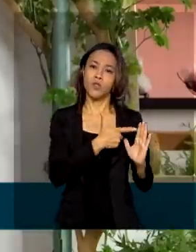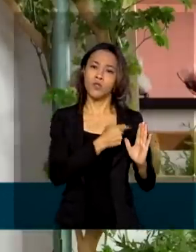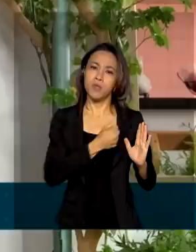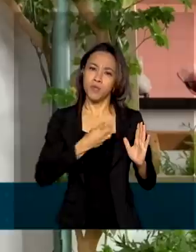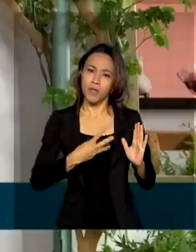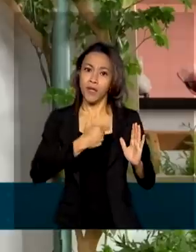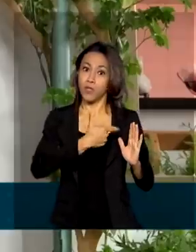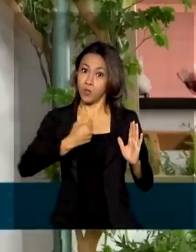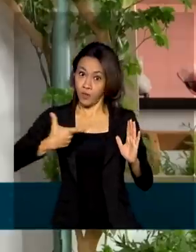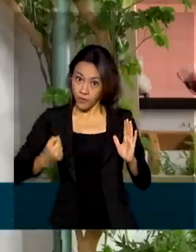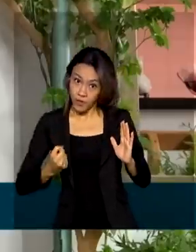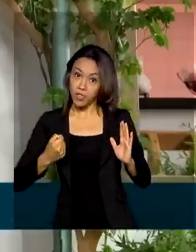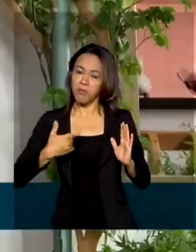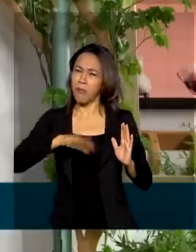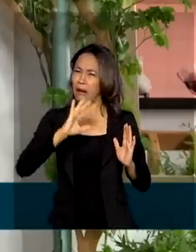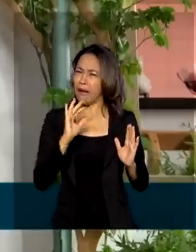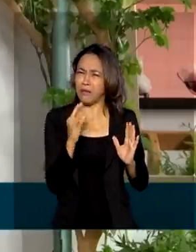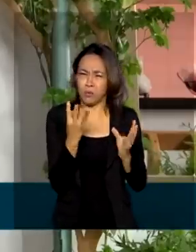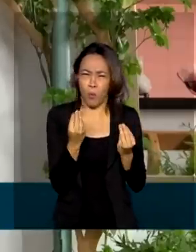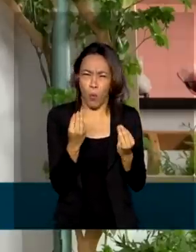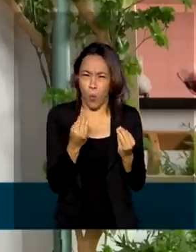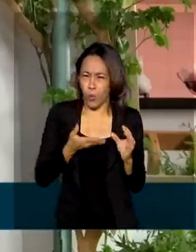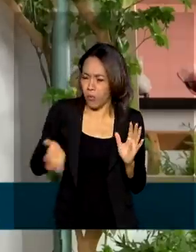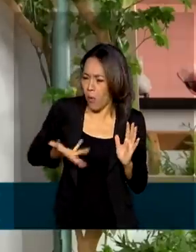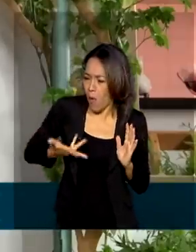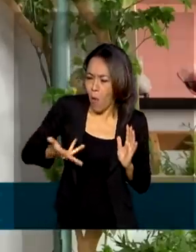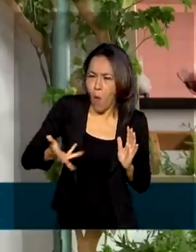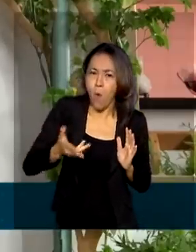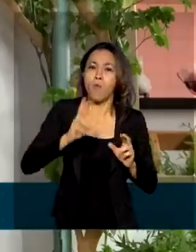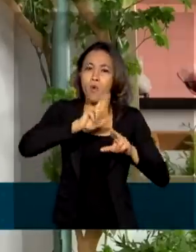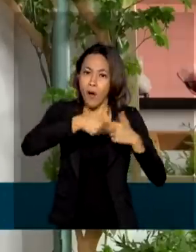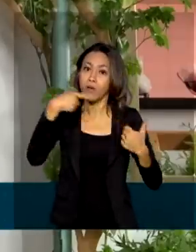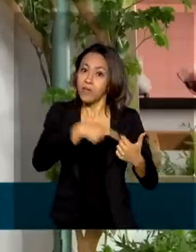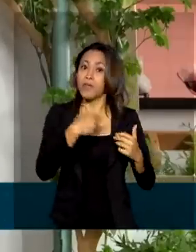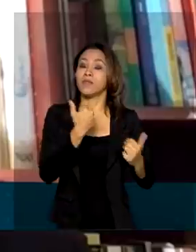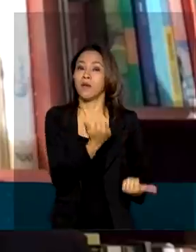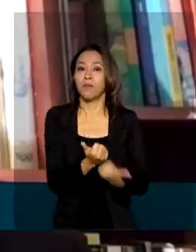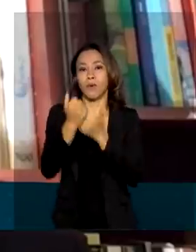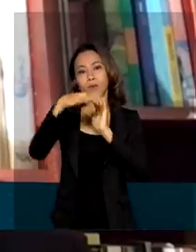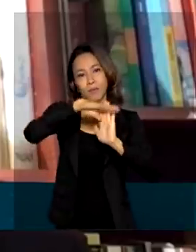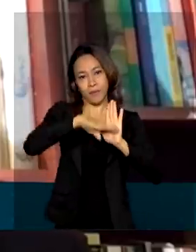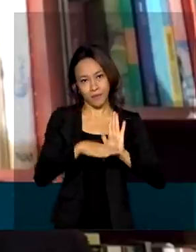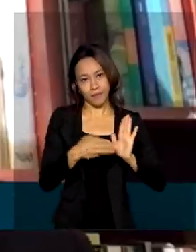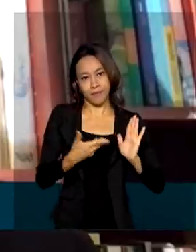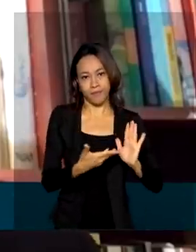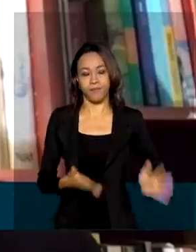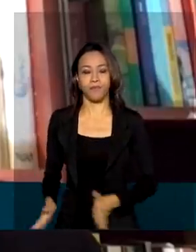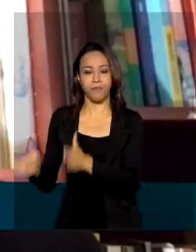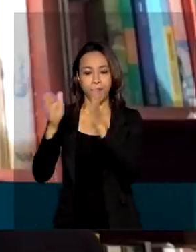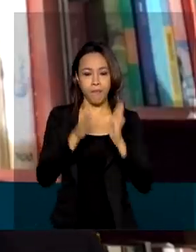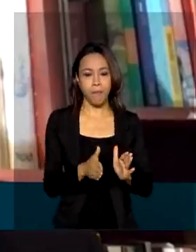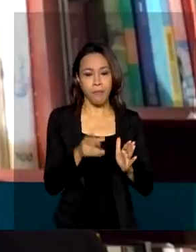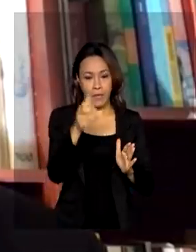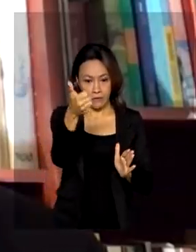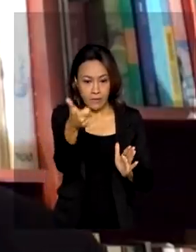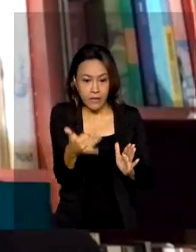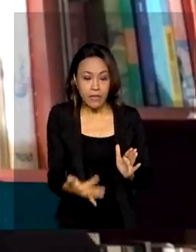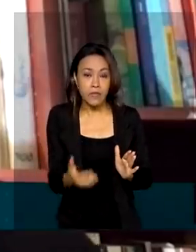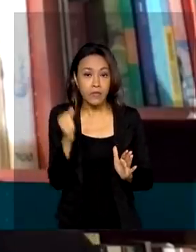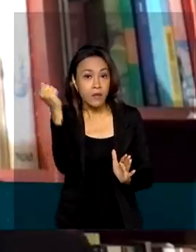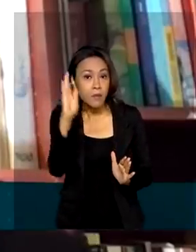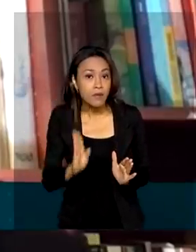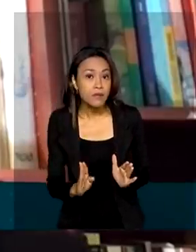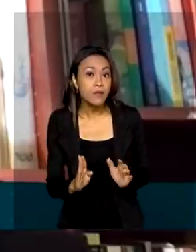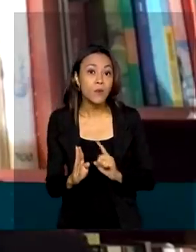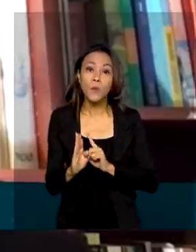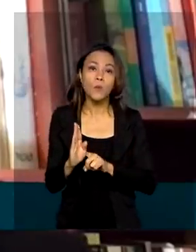.300 empreendimentos foram acelerados com o suporte do Inovativa. E o Brasil pretende ser um